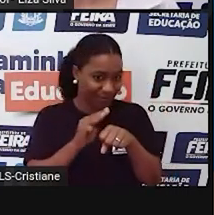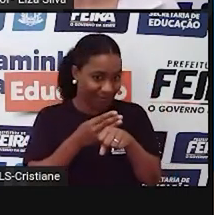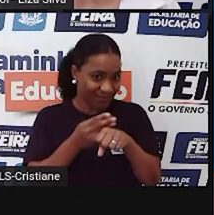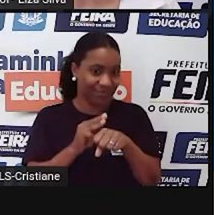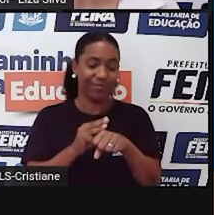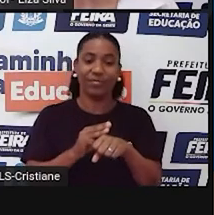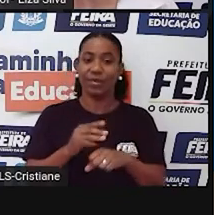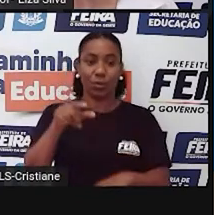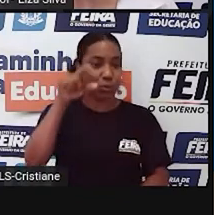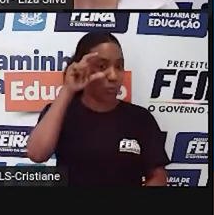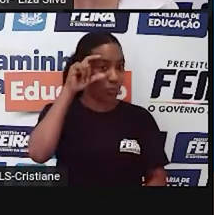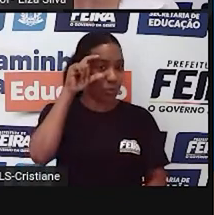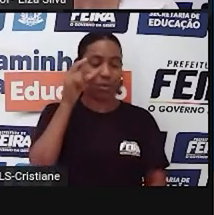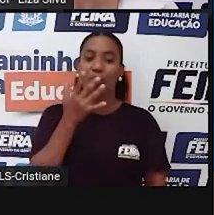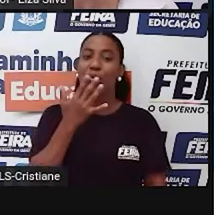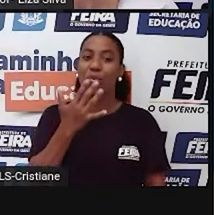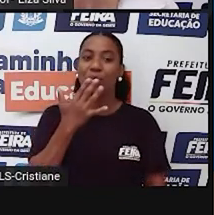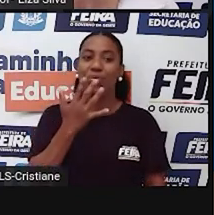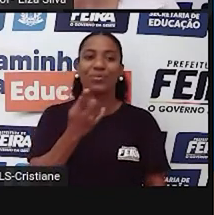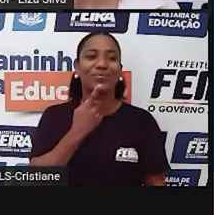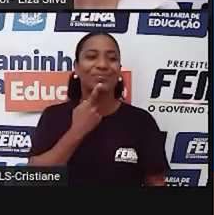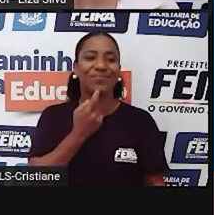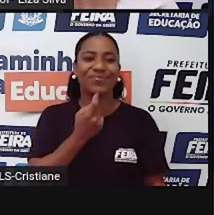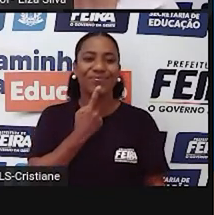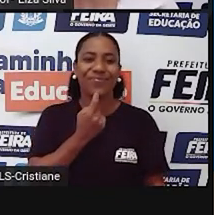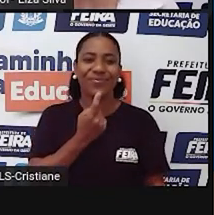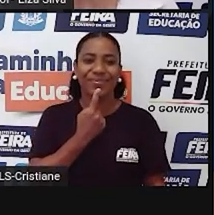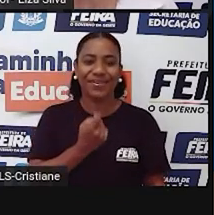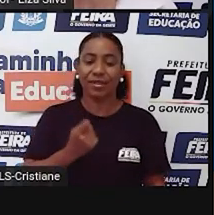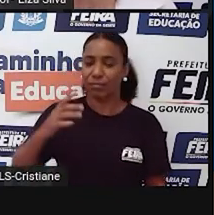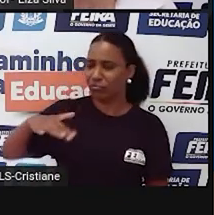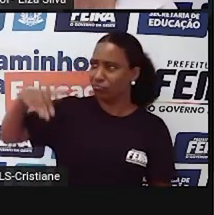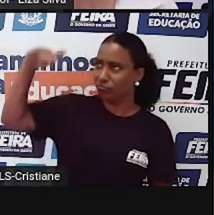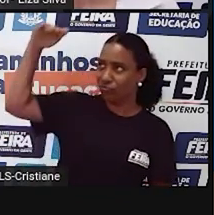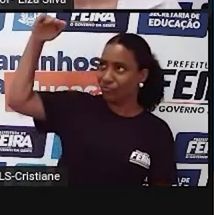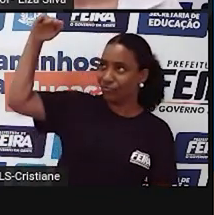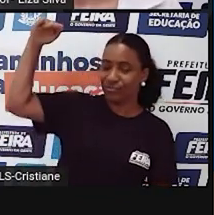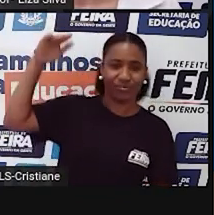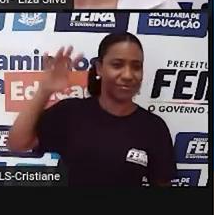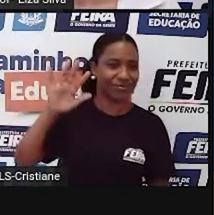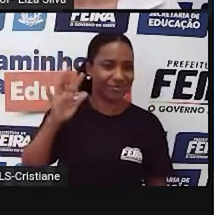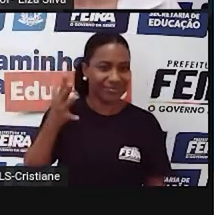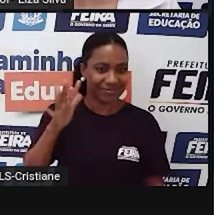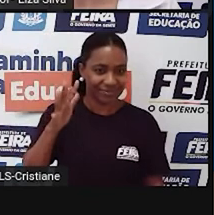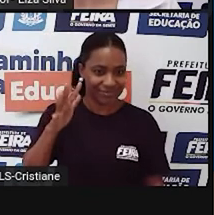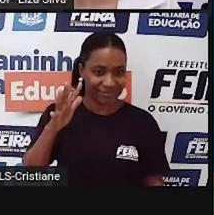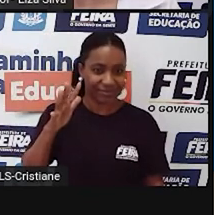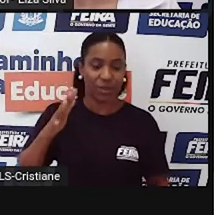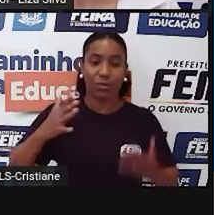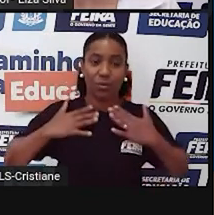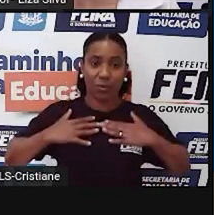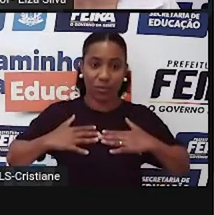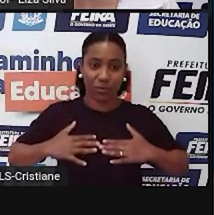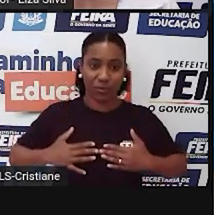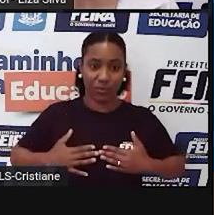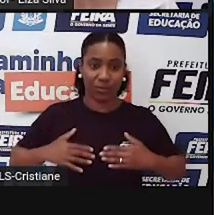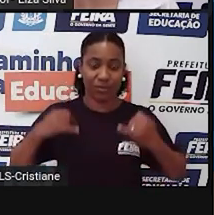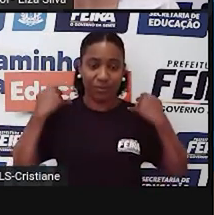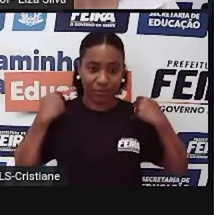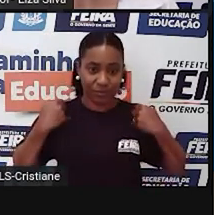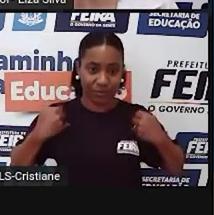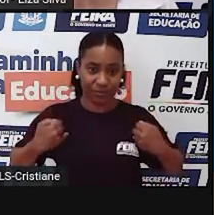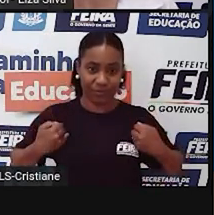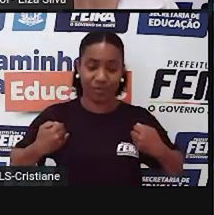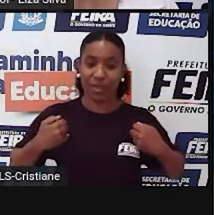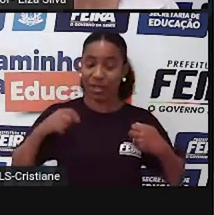e uso óculos com haste vermelho. Tenho estatura média. Hoje estou vestindo uma camiseta de